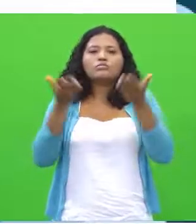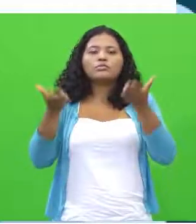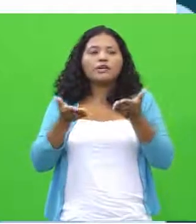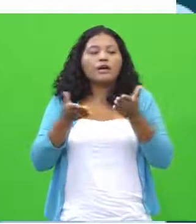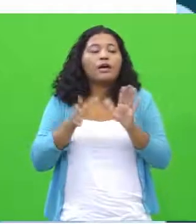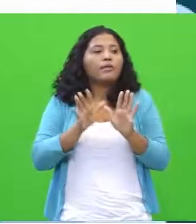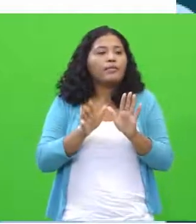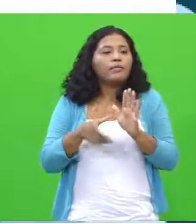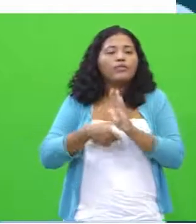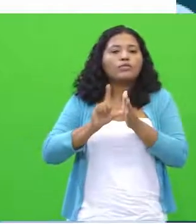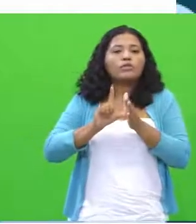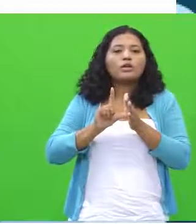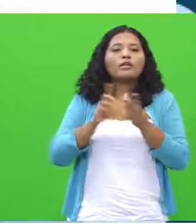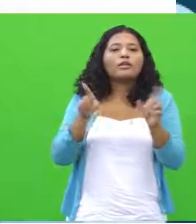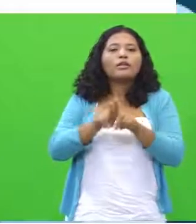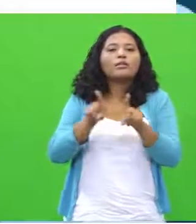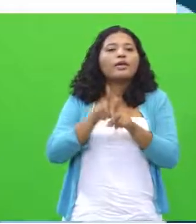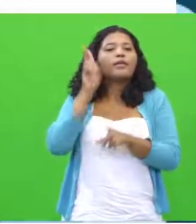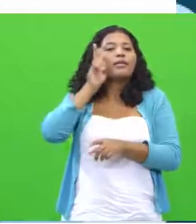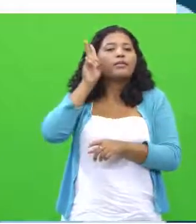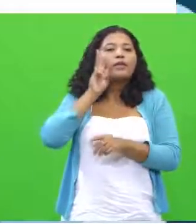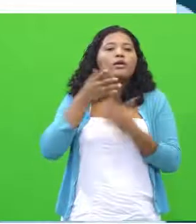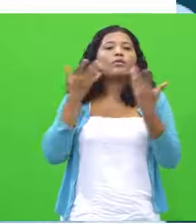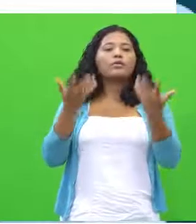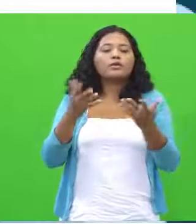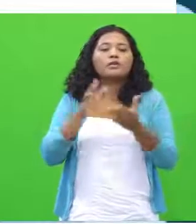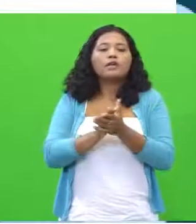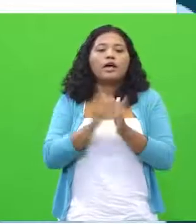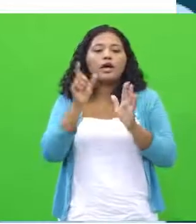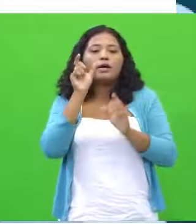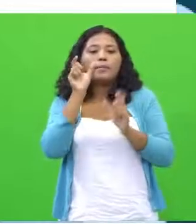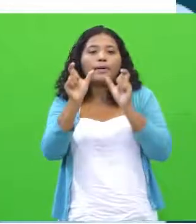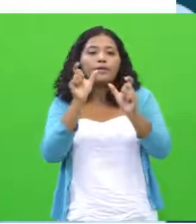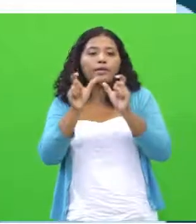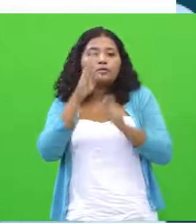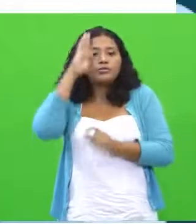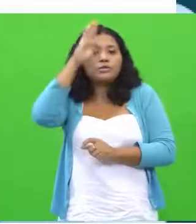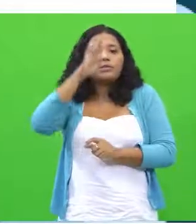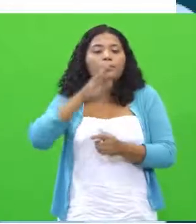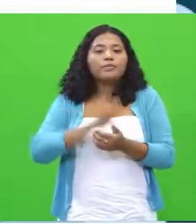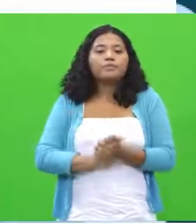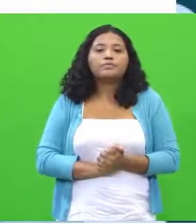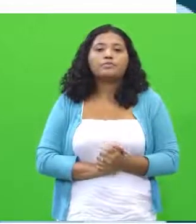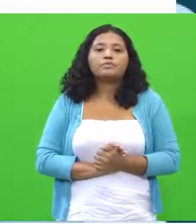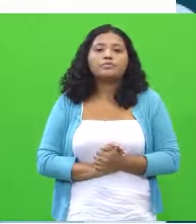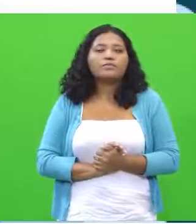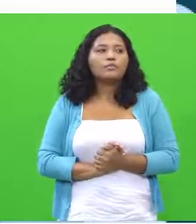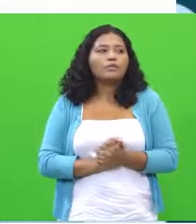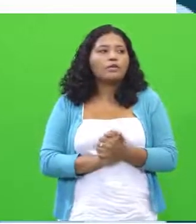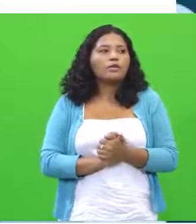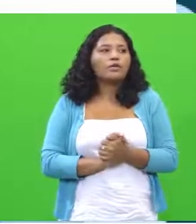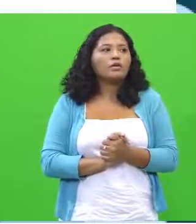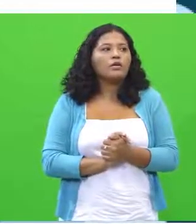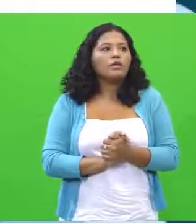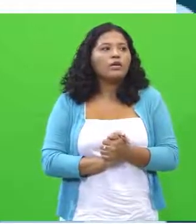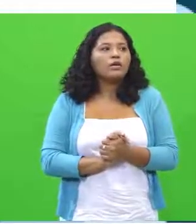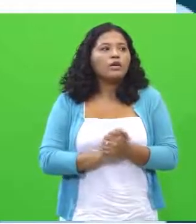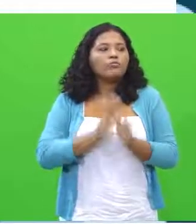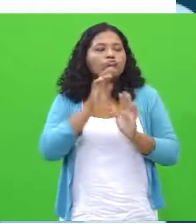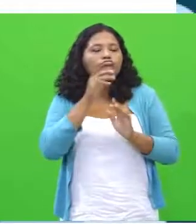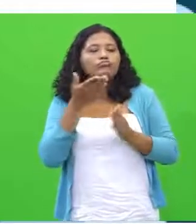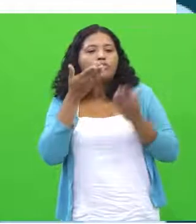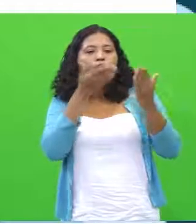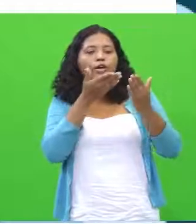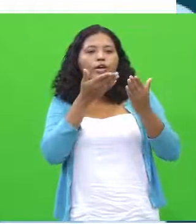temos um pedacinho... Ah, vale ressaltar, né, Lúcia? Nós temos aí palavras-chave também, ó. esconde atrás de um pseudônimo, pode